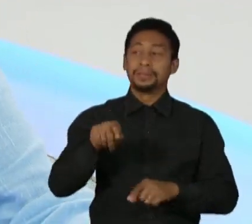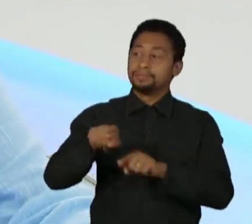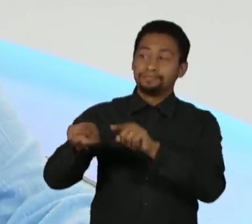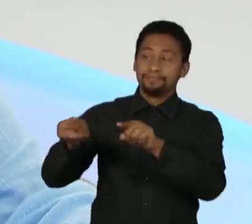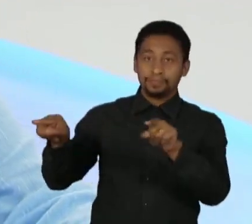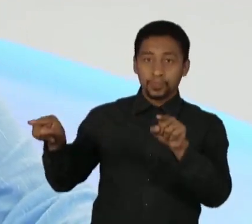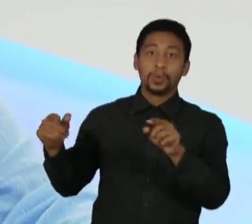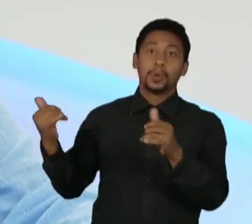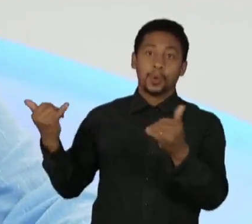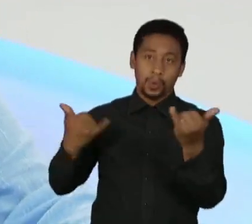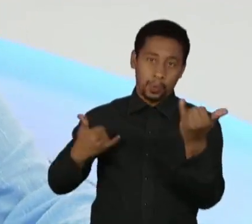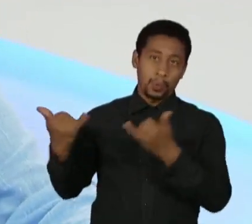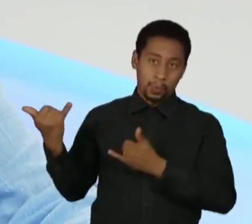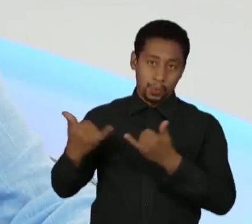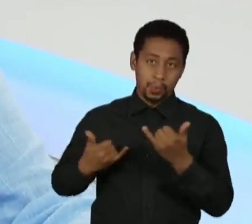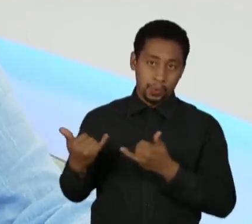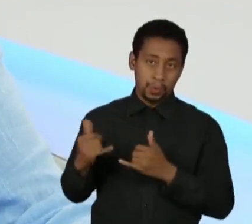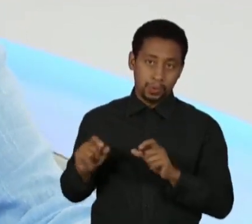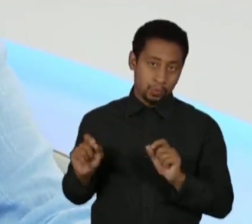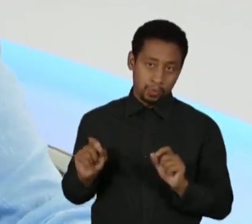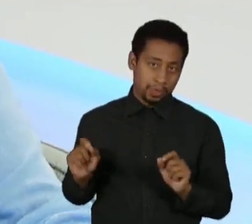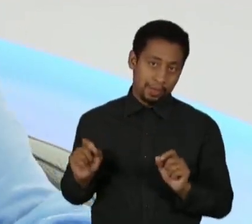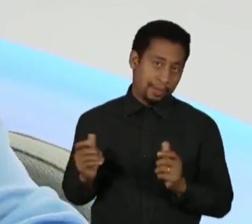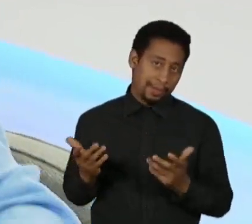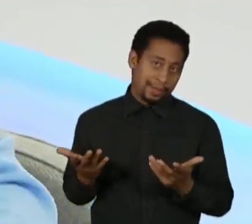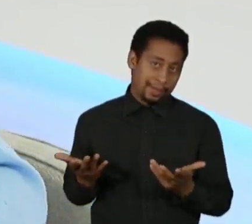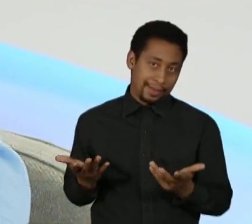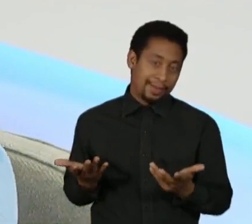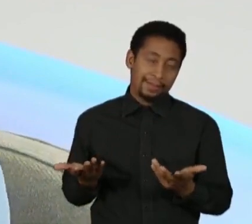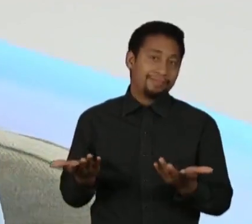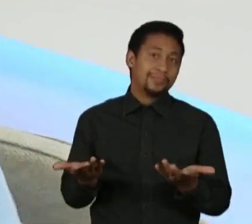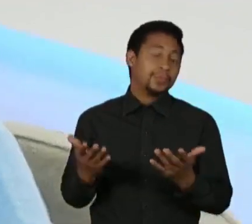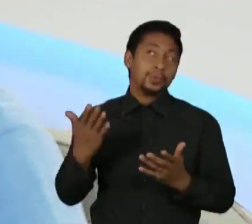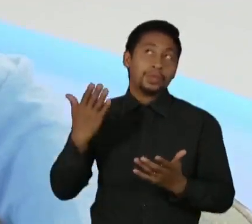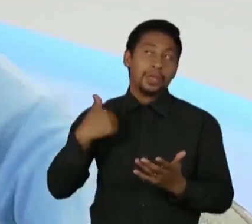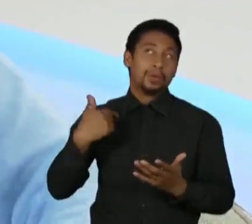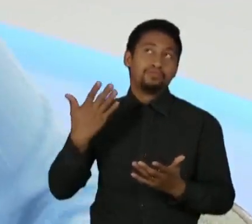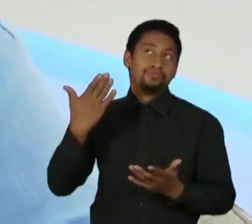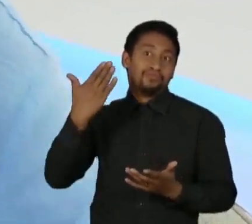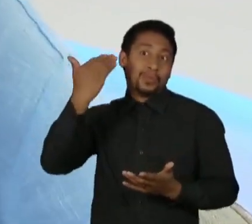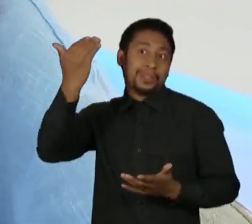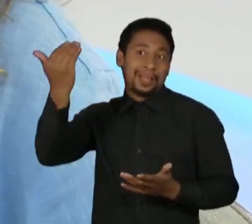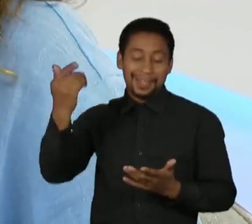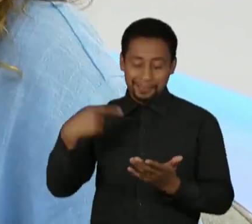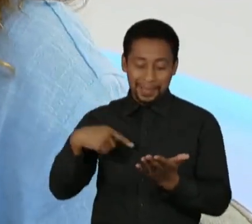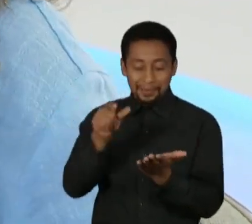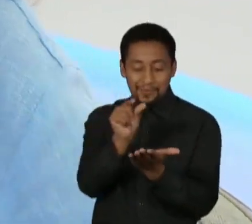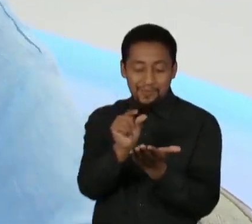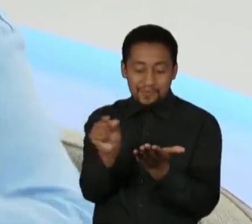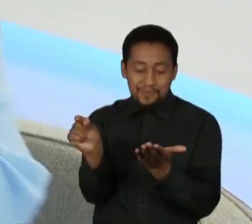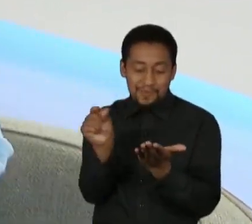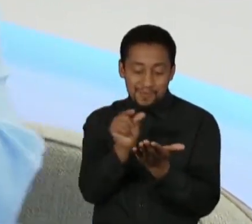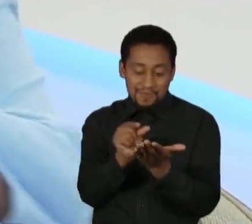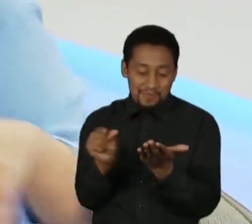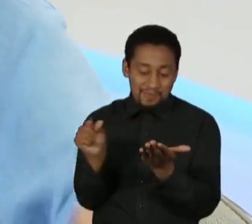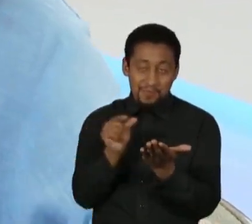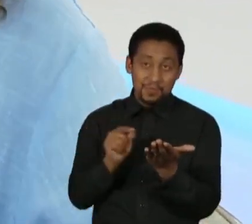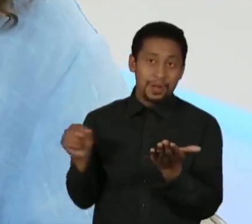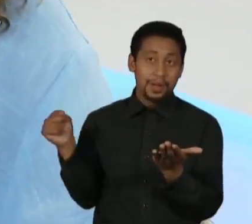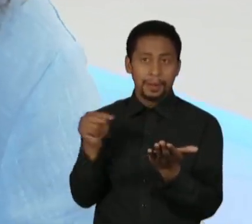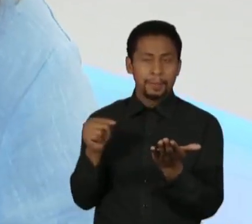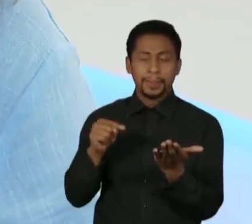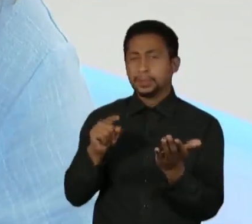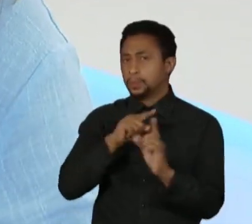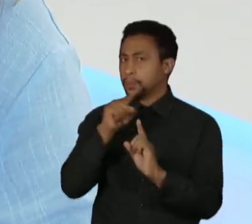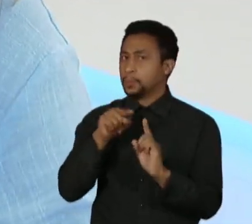eu não obtive sucesso, que elas grifam. Mas por motivos